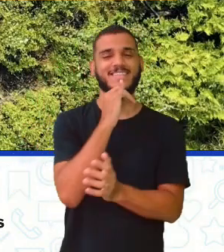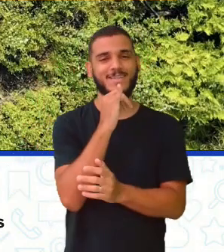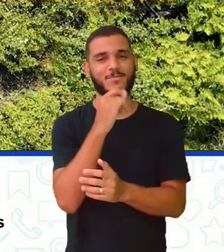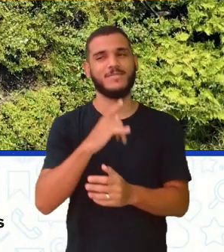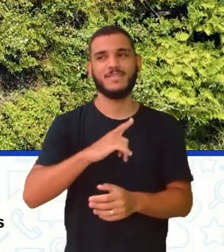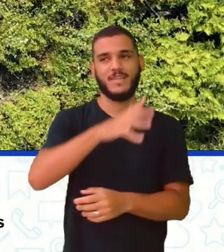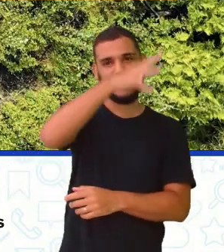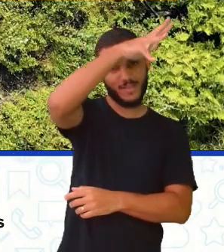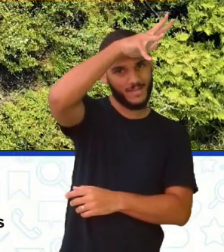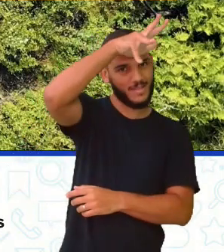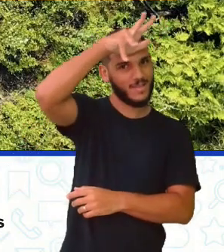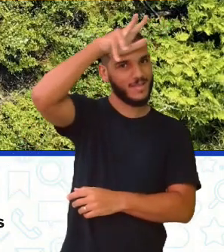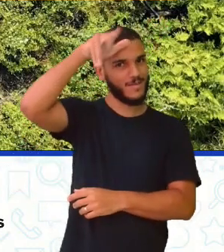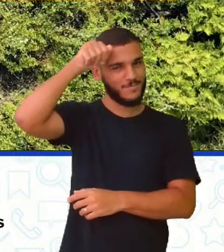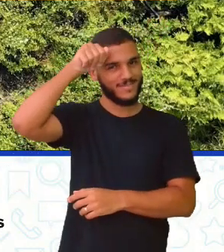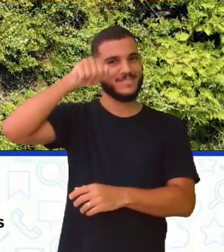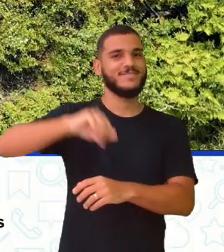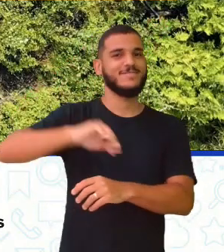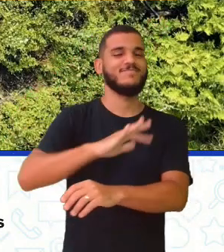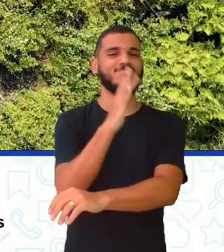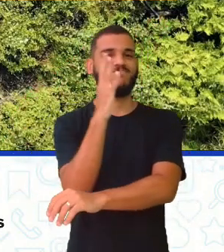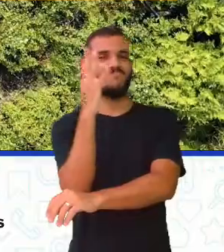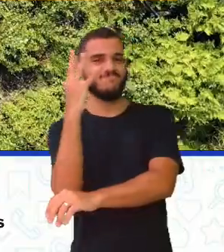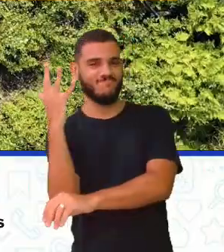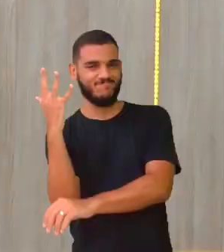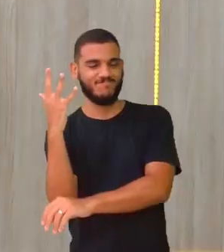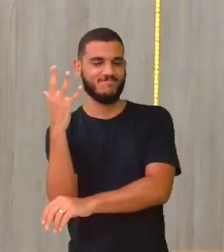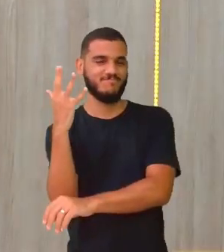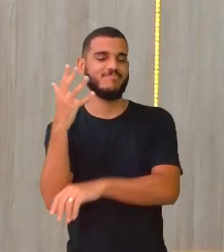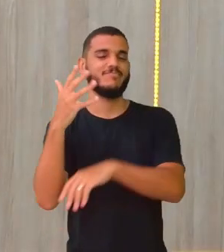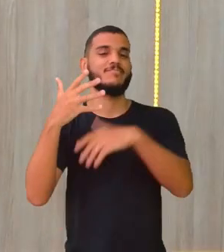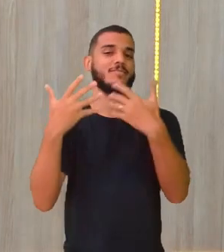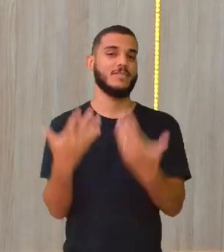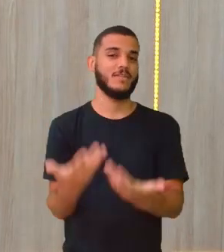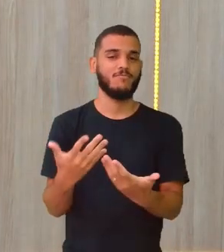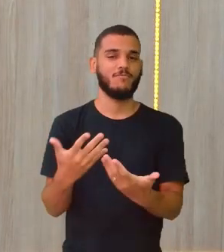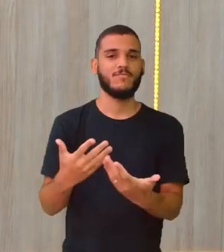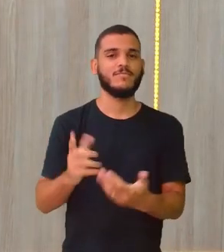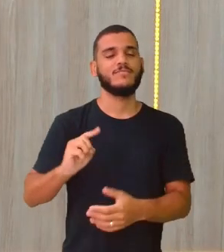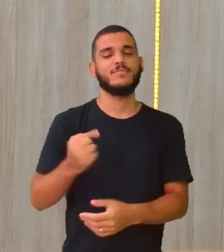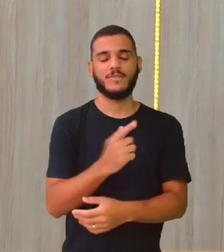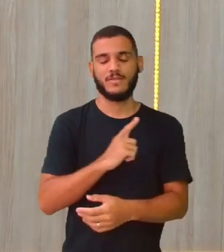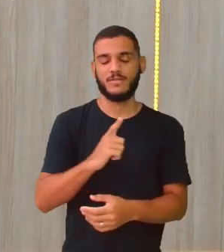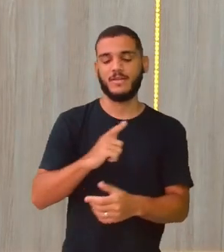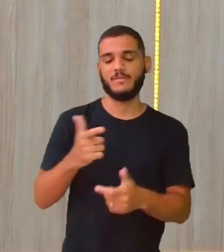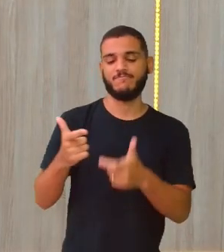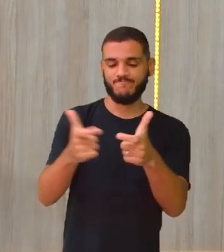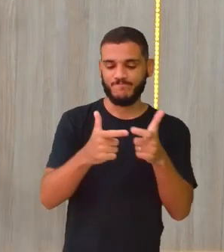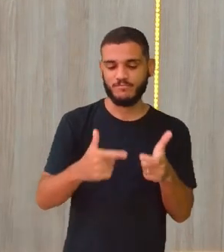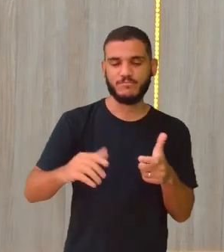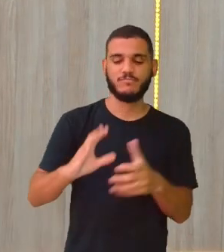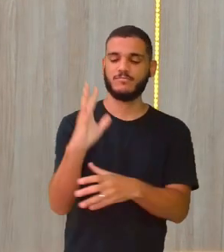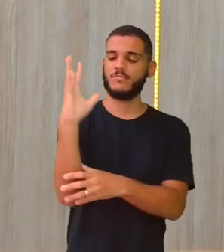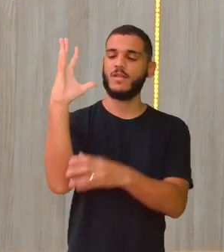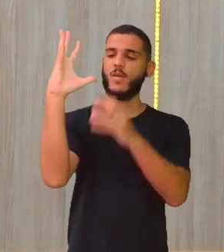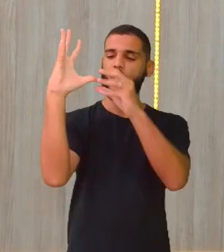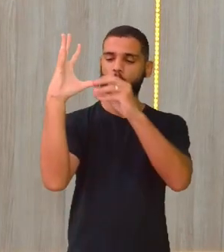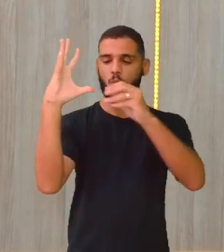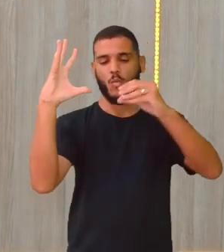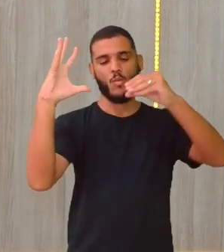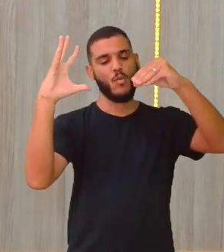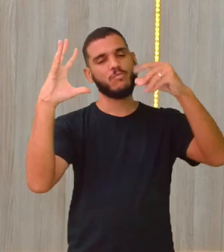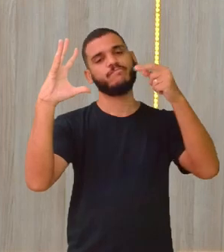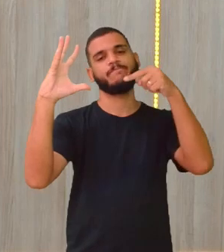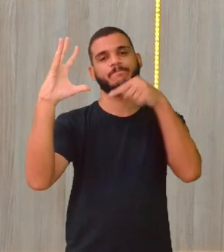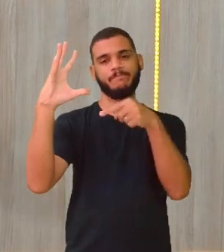amazônica, segura, pião, segura! A gente sabe que a gente tem uma floresta lá com folhas largas, né? Que a gente chama,